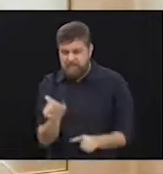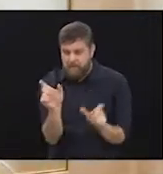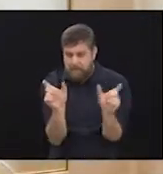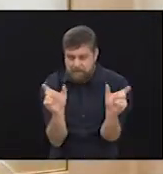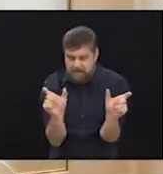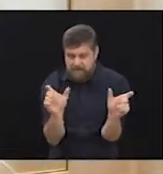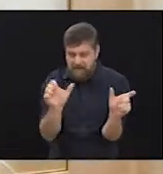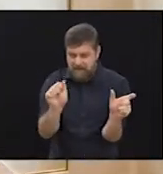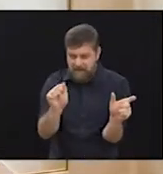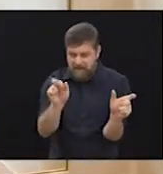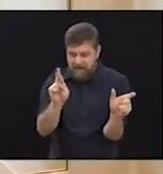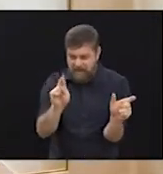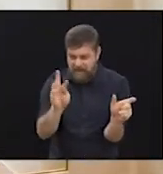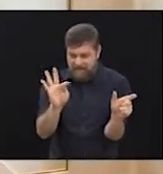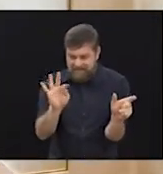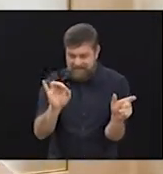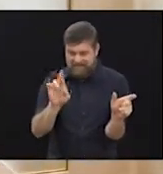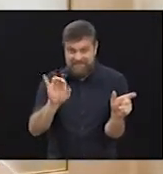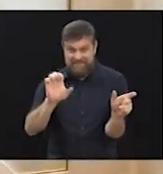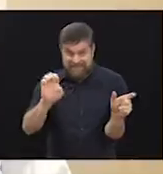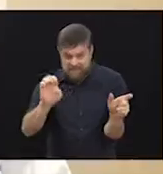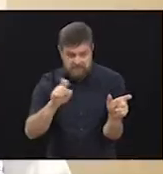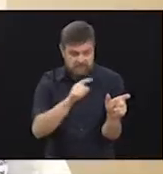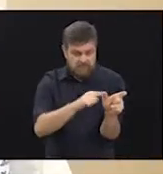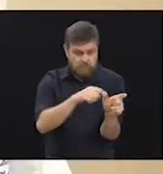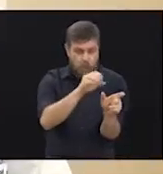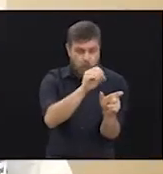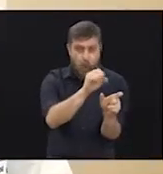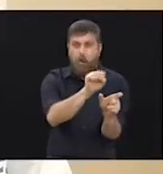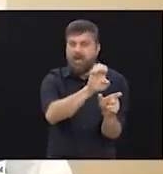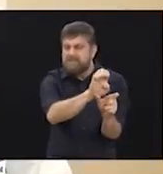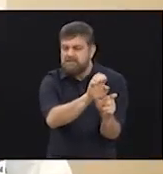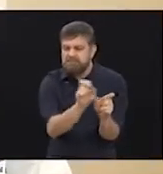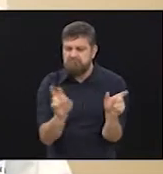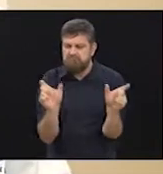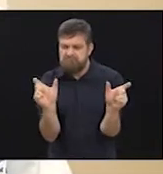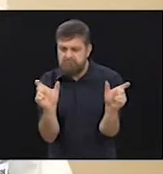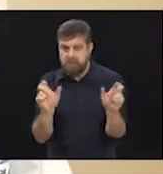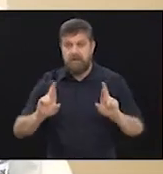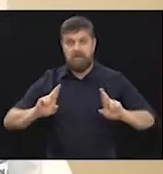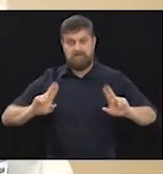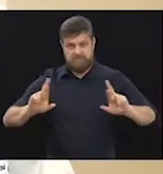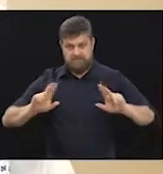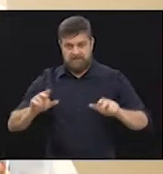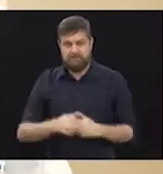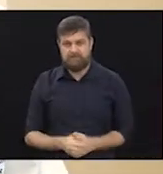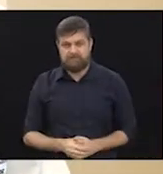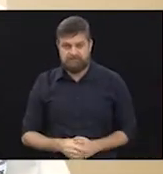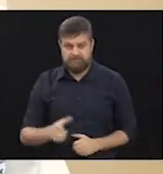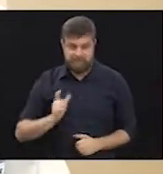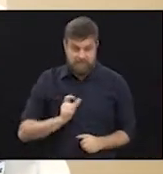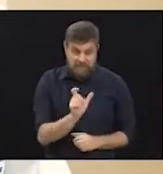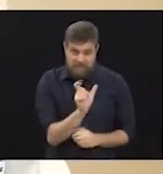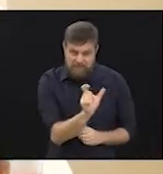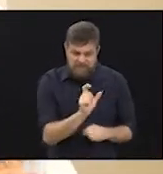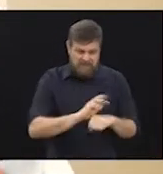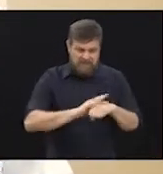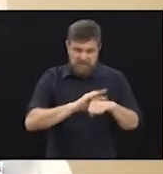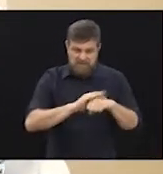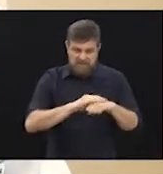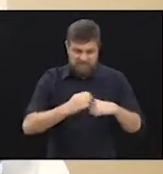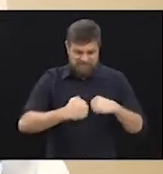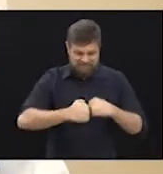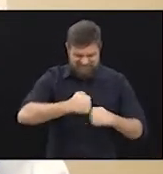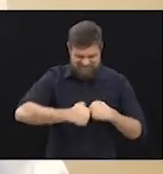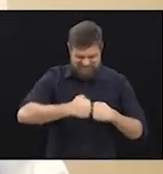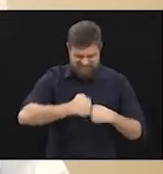artrite e artrose? O que são? Sim, sim. São duas coisas diferentes, né? A artrose, hoje em dia a